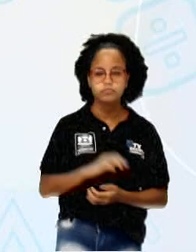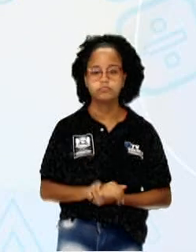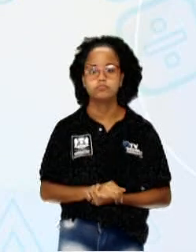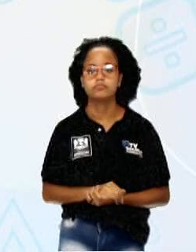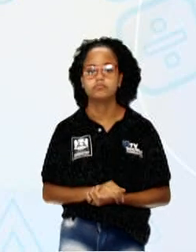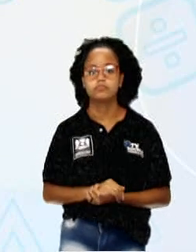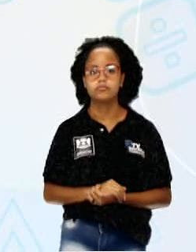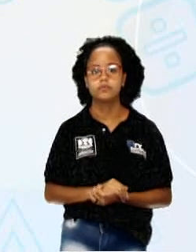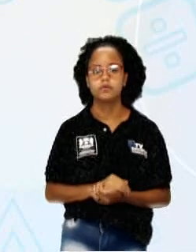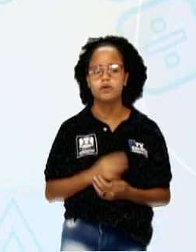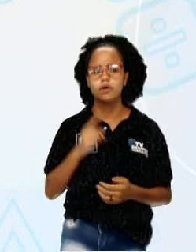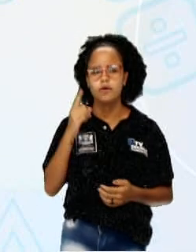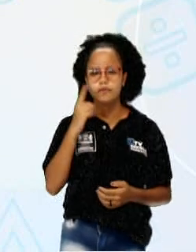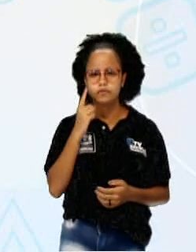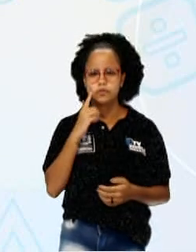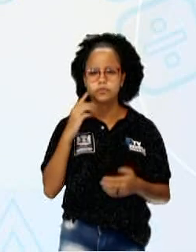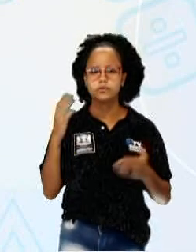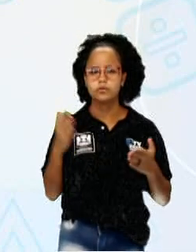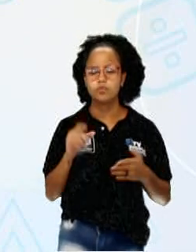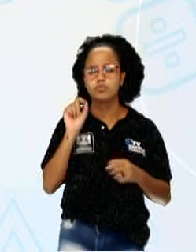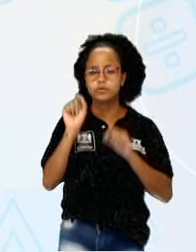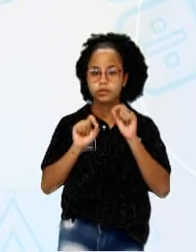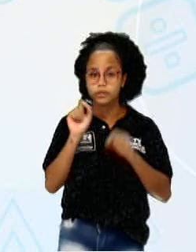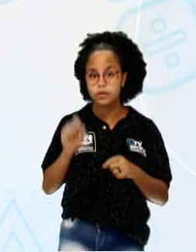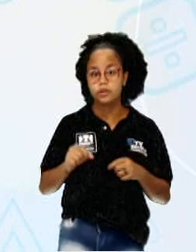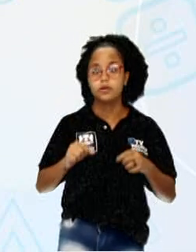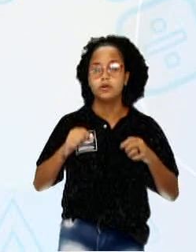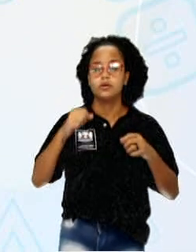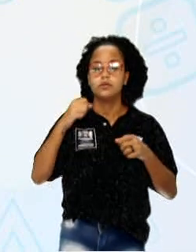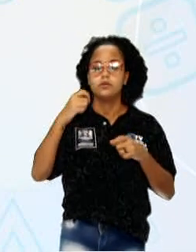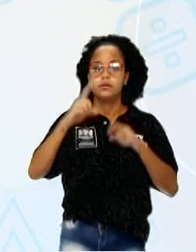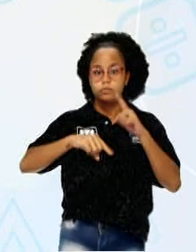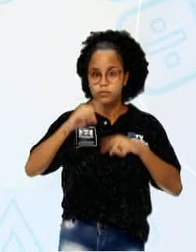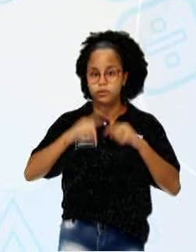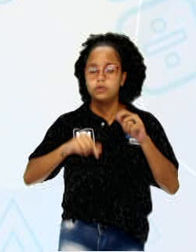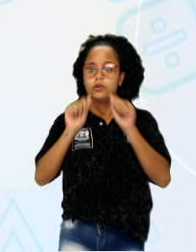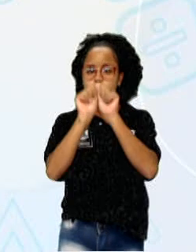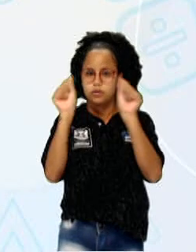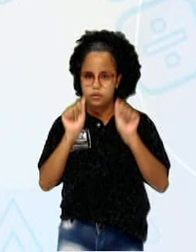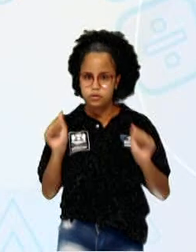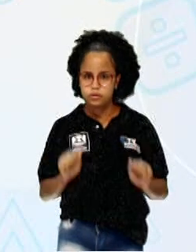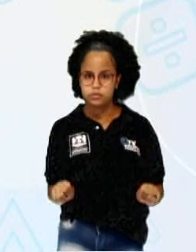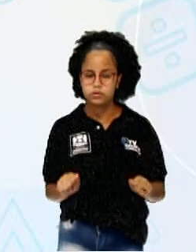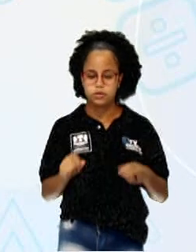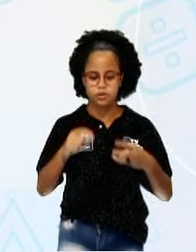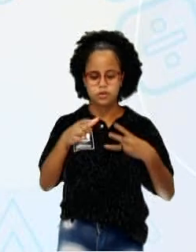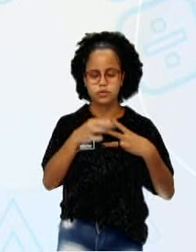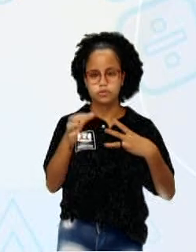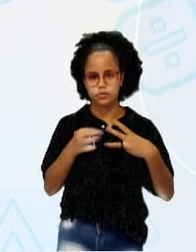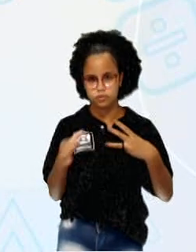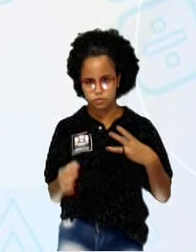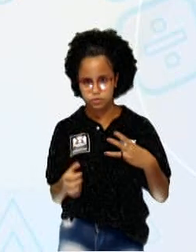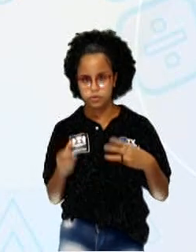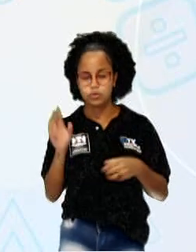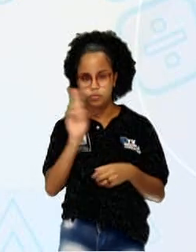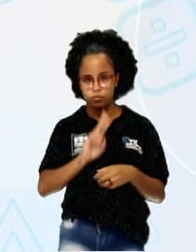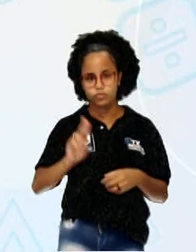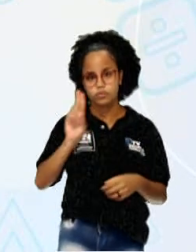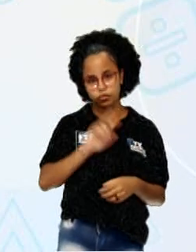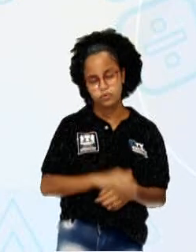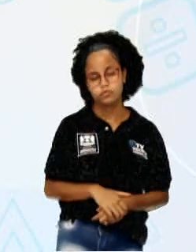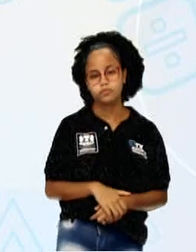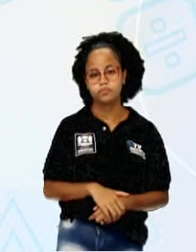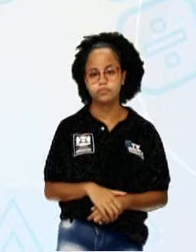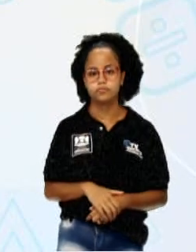A gente viu na aula de hoje o que é materialidade na arte. A gente viu dentro da materialidade as três peças fundamentais na produção artística.